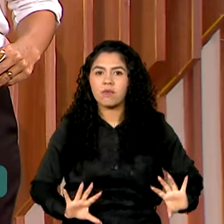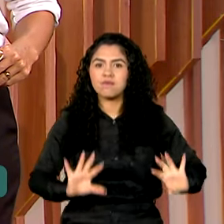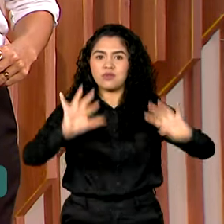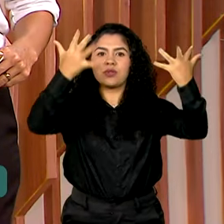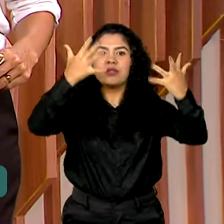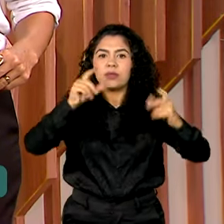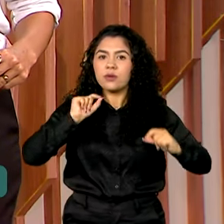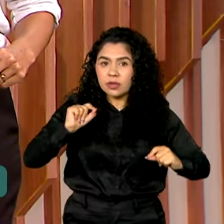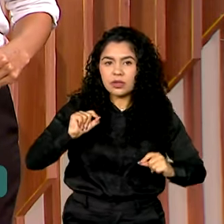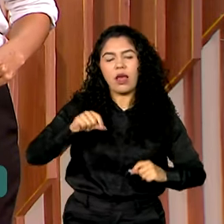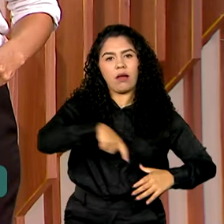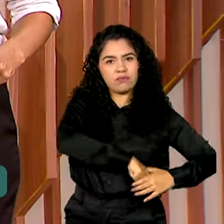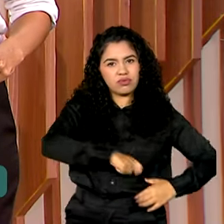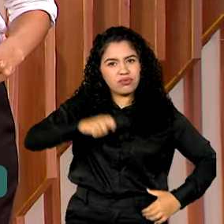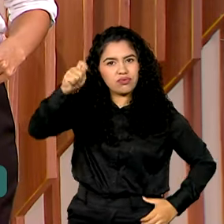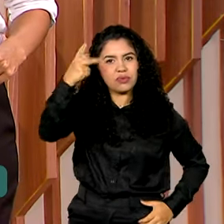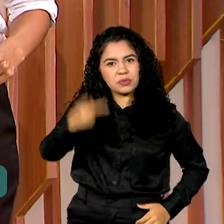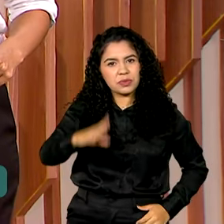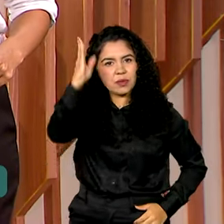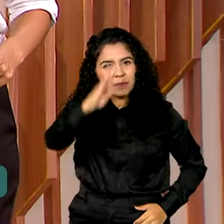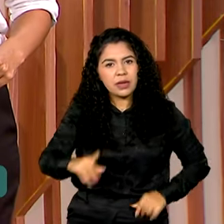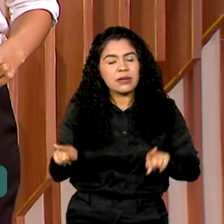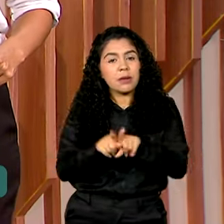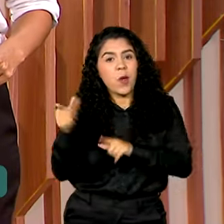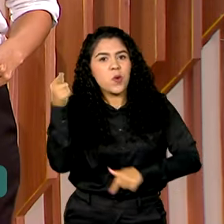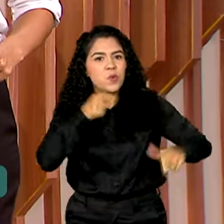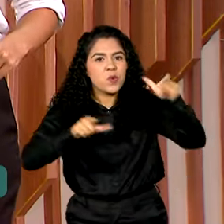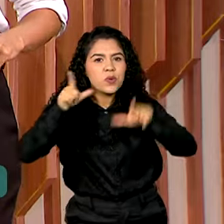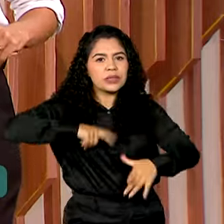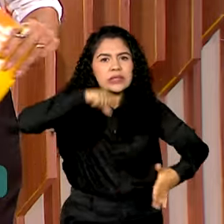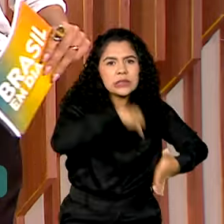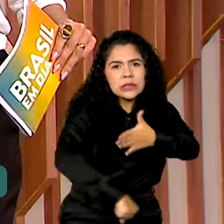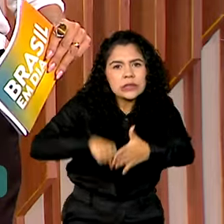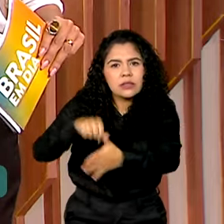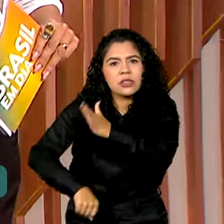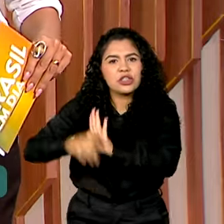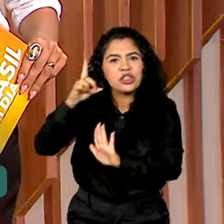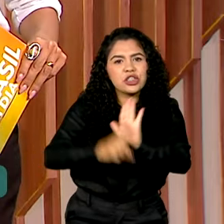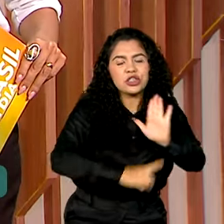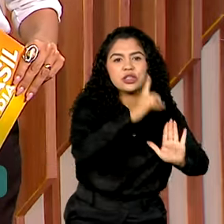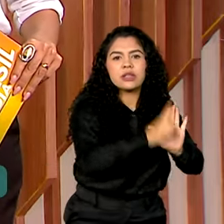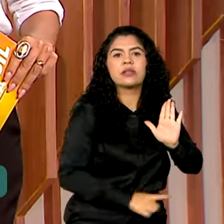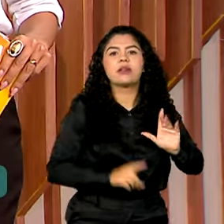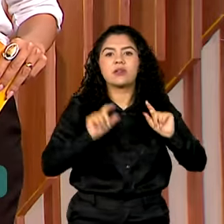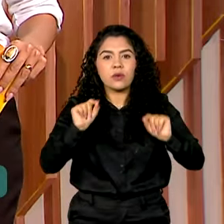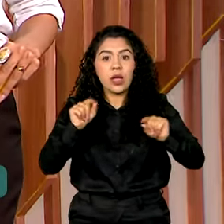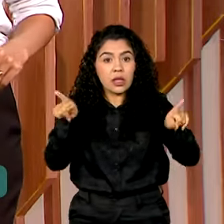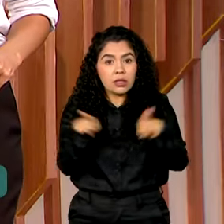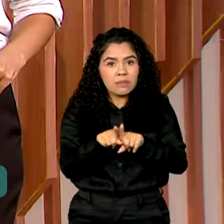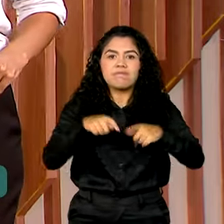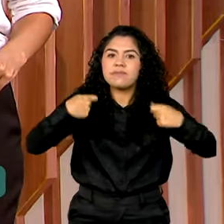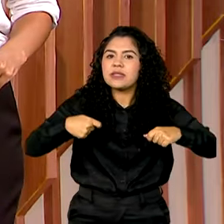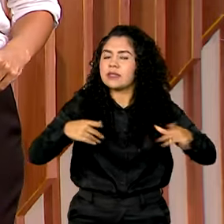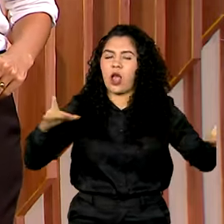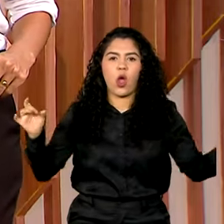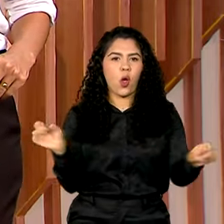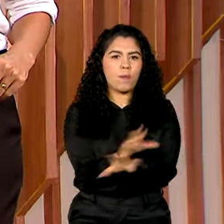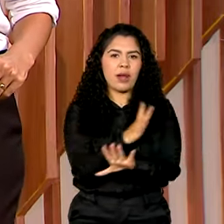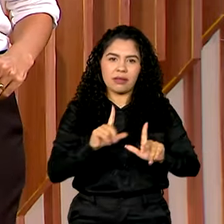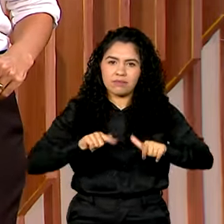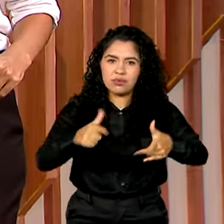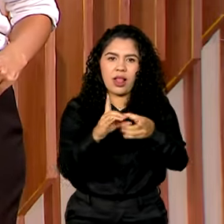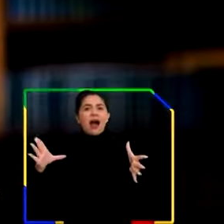Ele voltou a defender a luta pela conquista de direitos e falou que nenhum país é independente sem o exercício pleno da